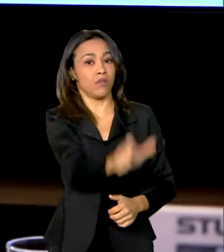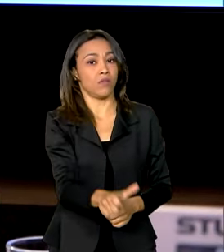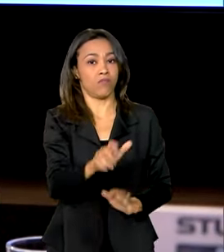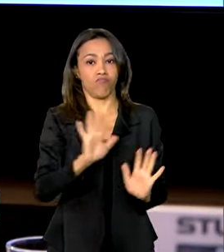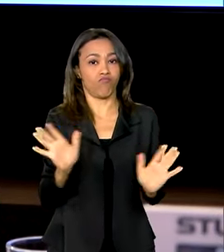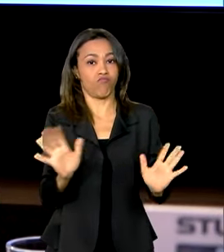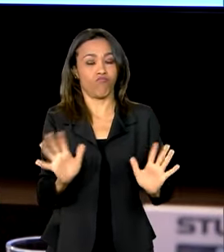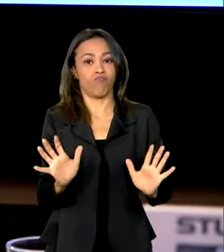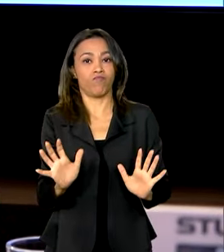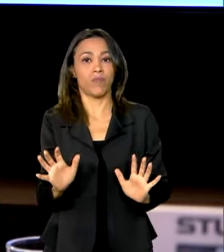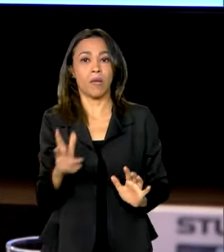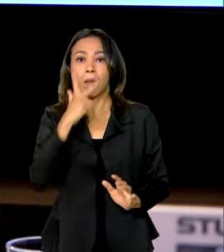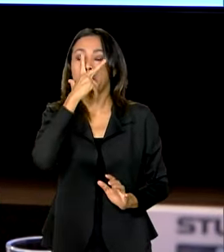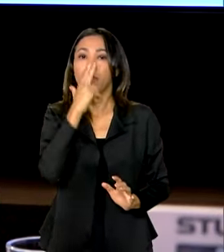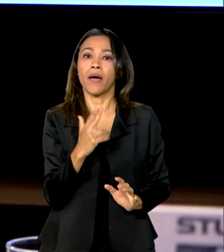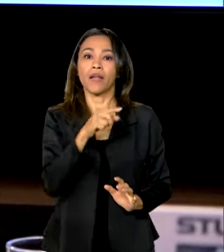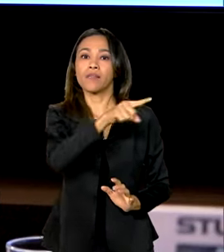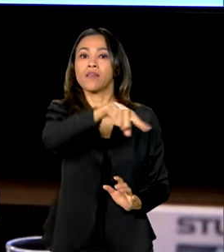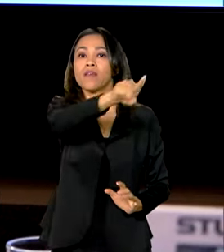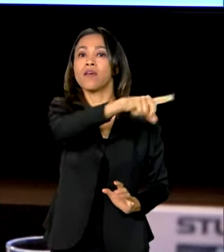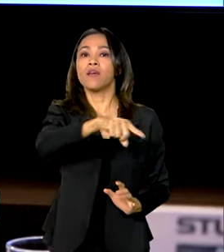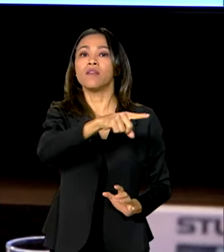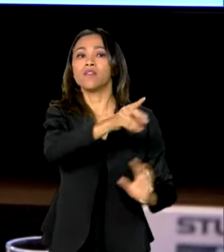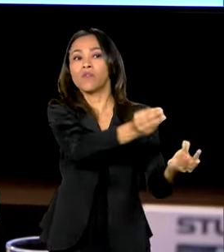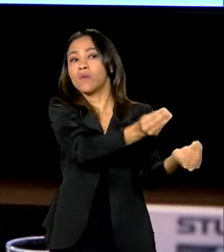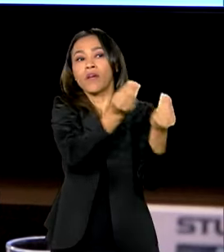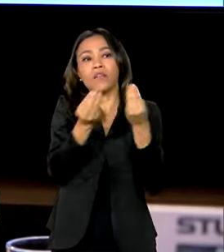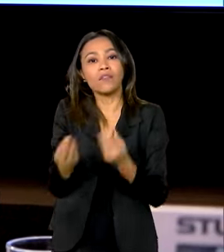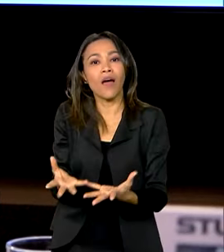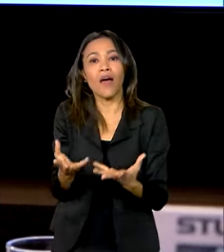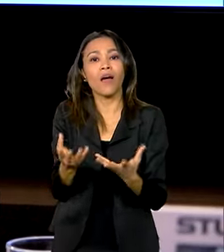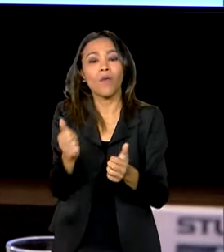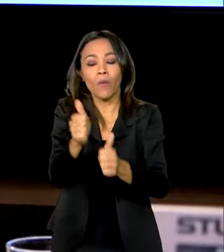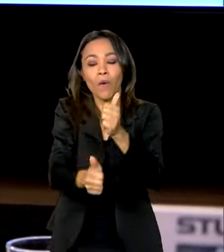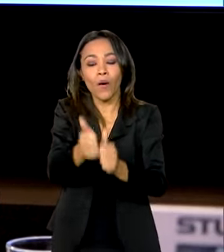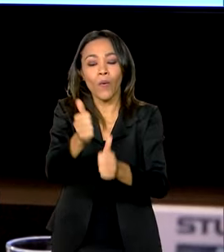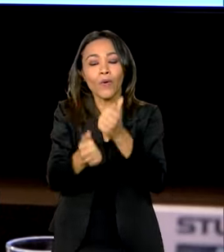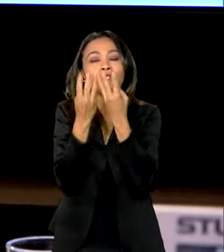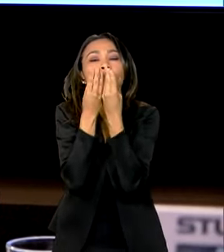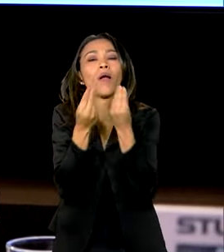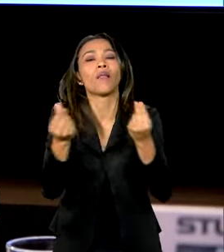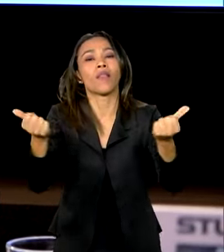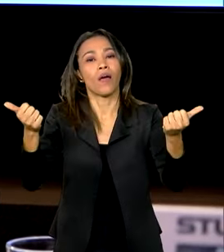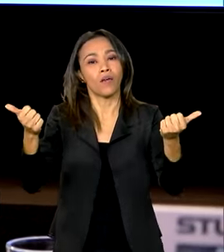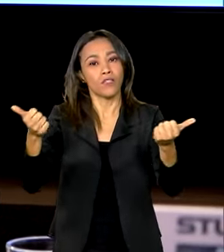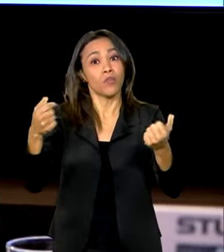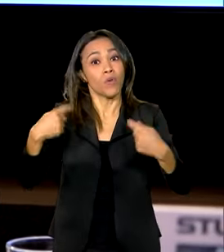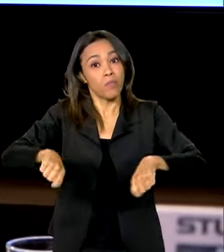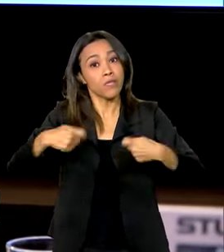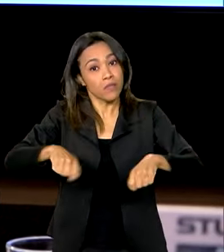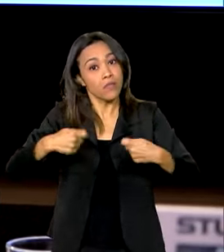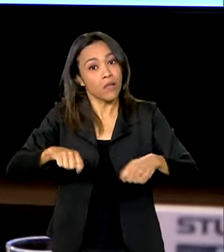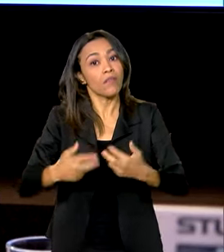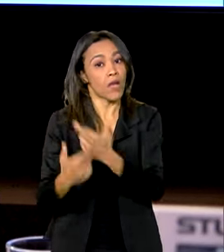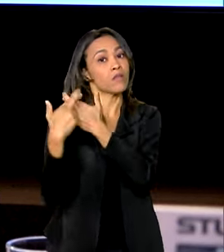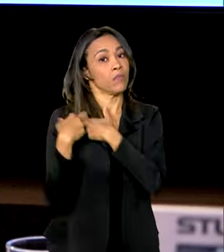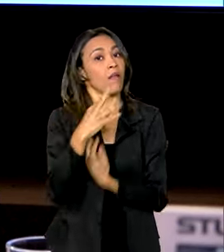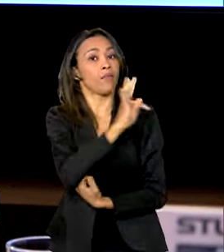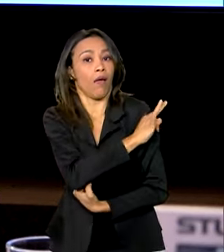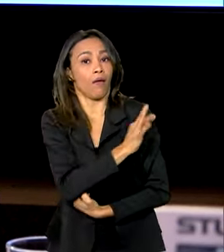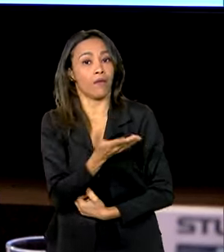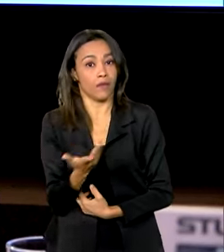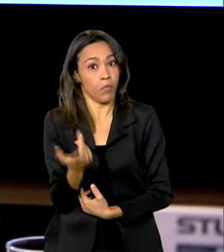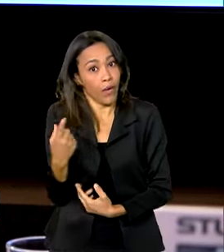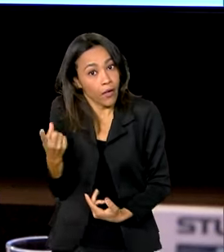parecia que nem todos teriam capacidade técnica para entregar arroz de qualidade. Nós temos que ter responsabilidade com dinheiro público. Então,